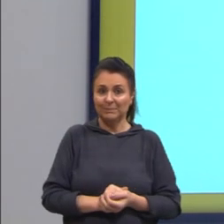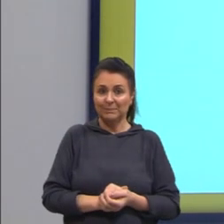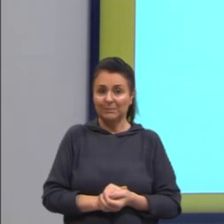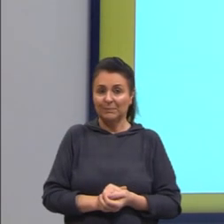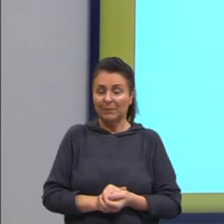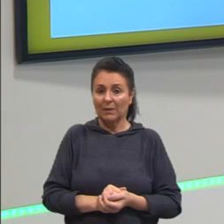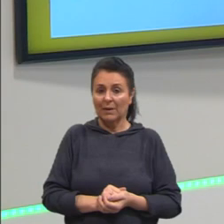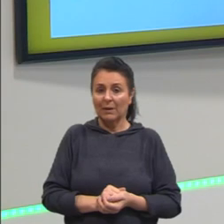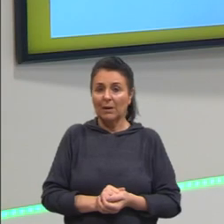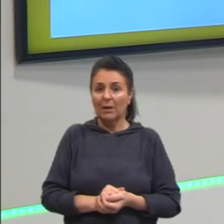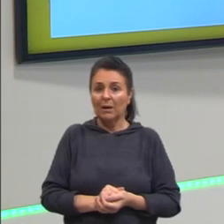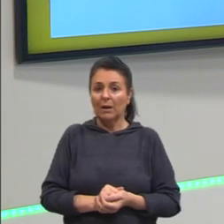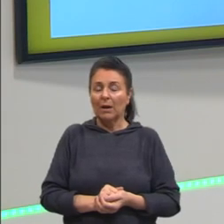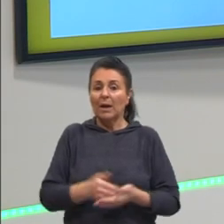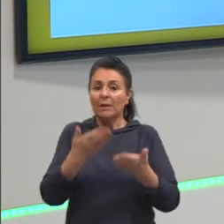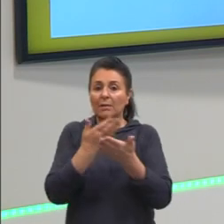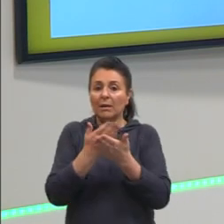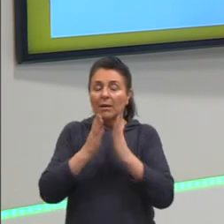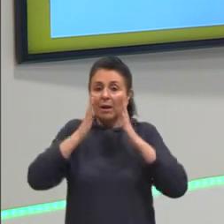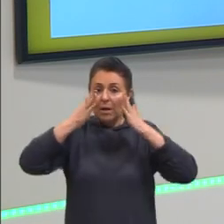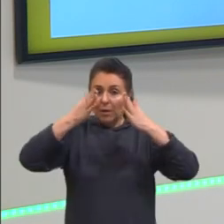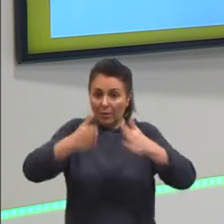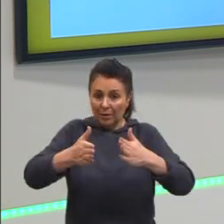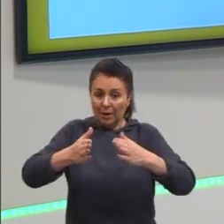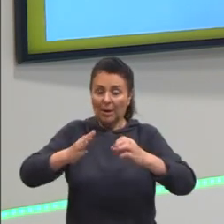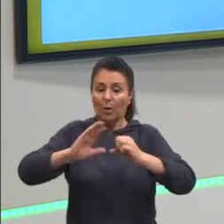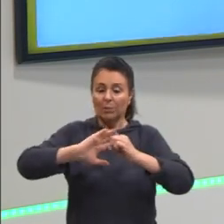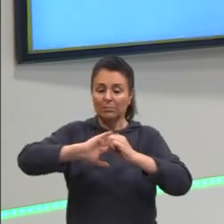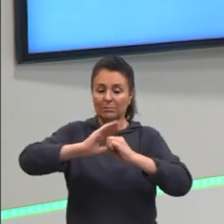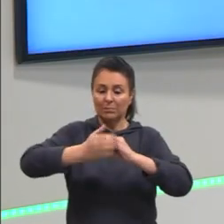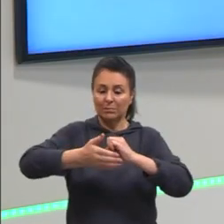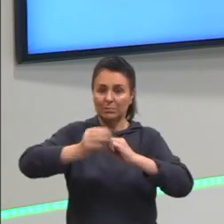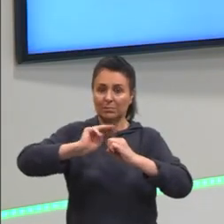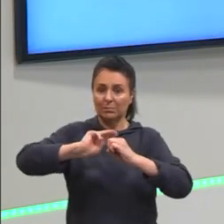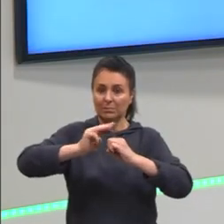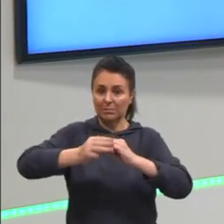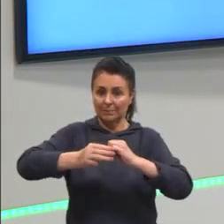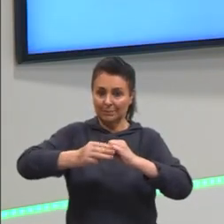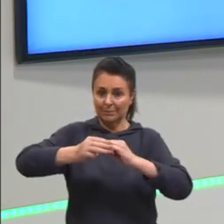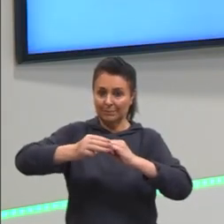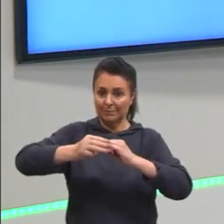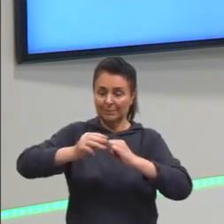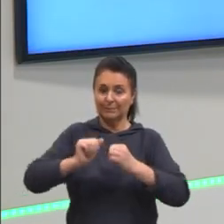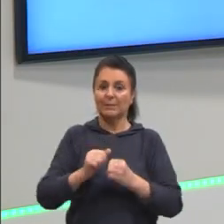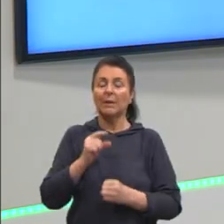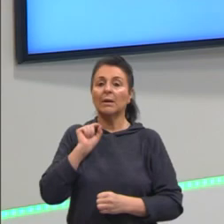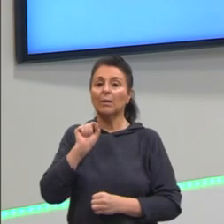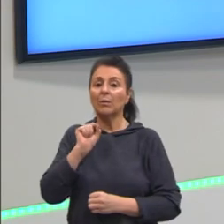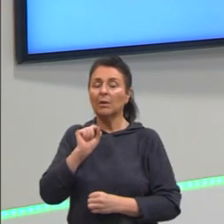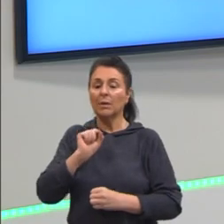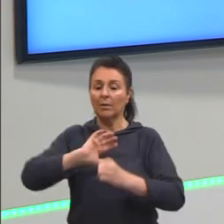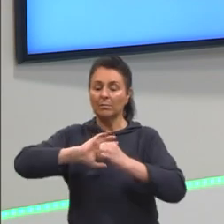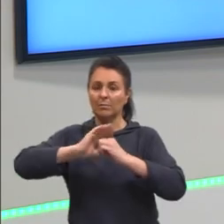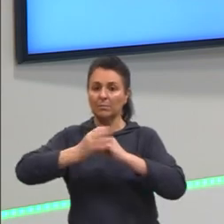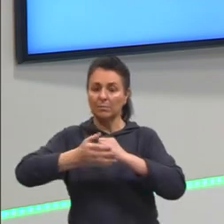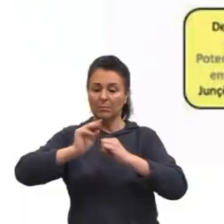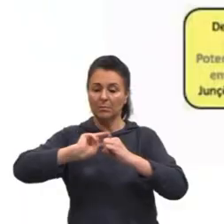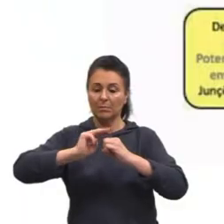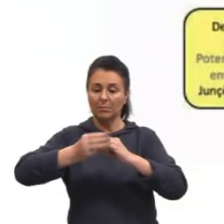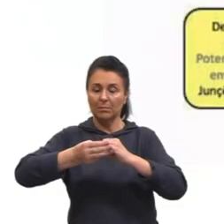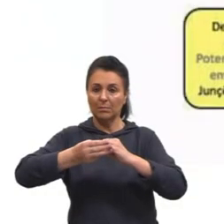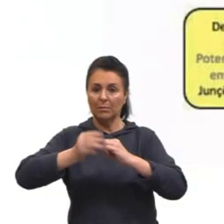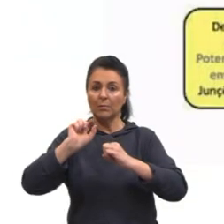Eu vou focar nessa aula na membrana plasmática, tá, gente? Então, o seria a membrana plasmática?